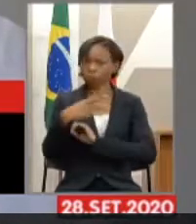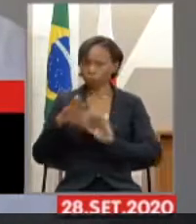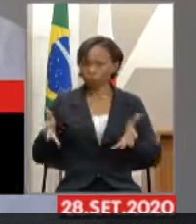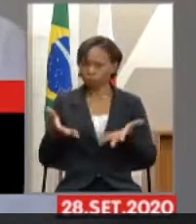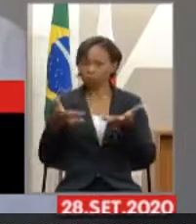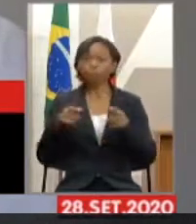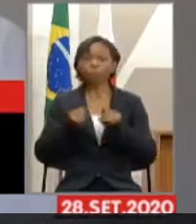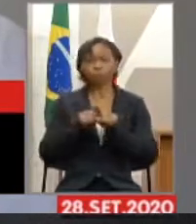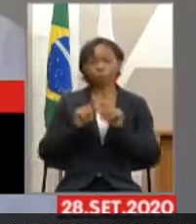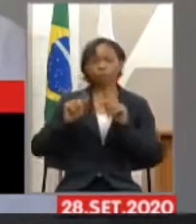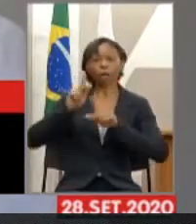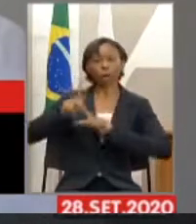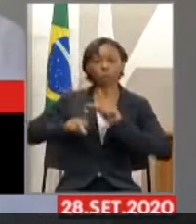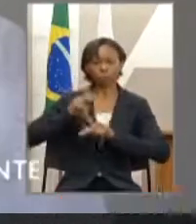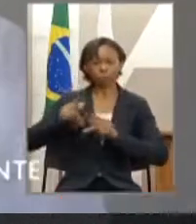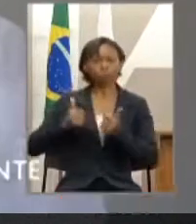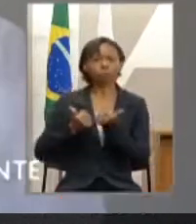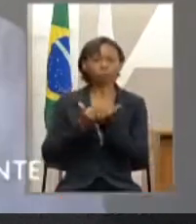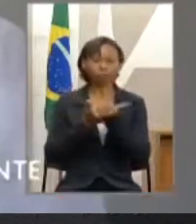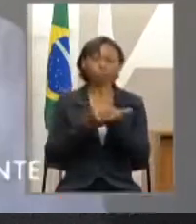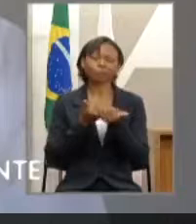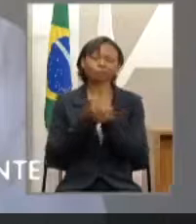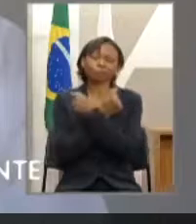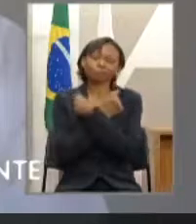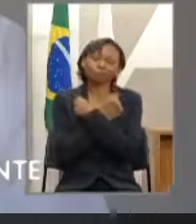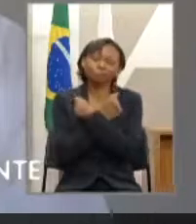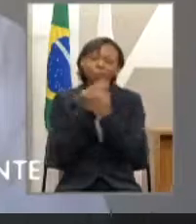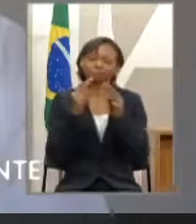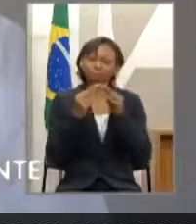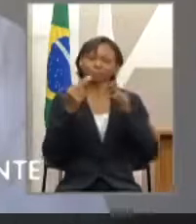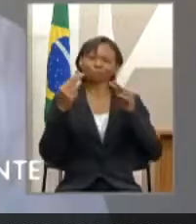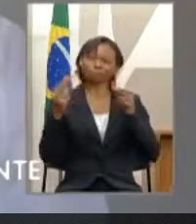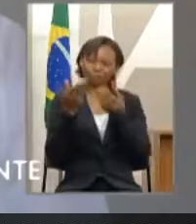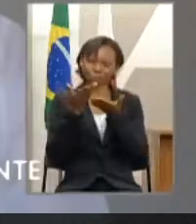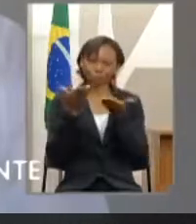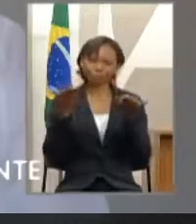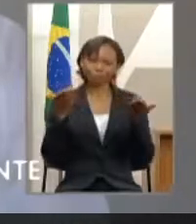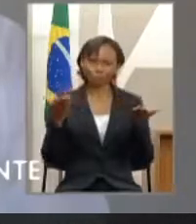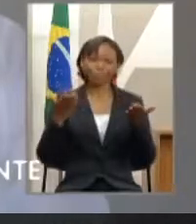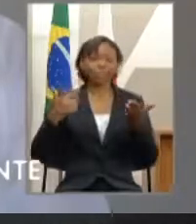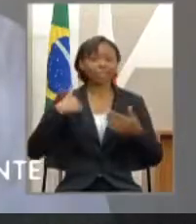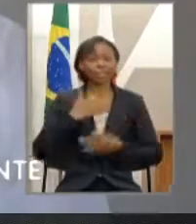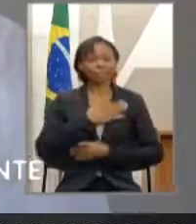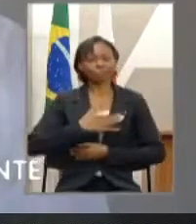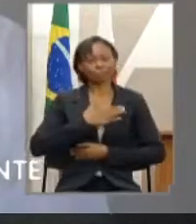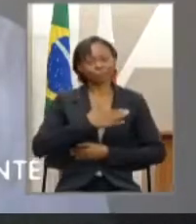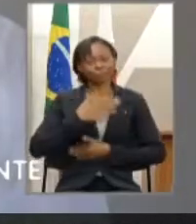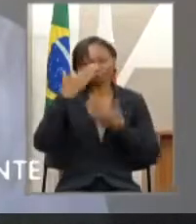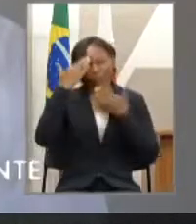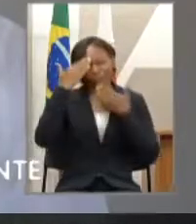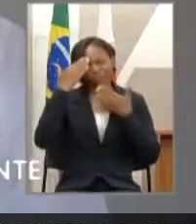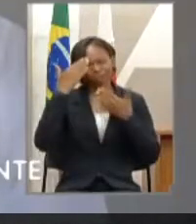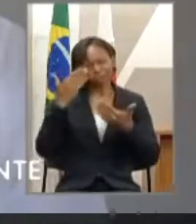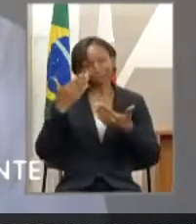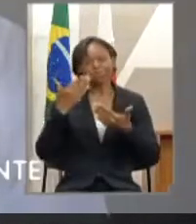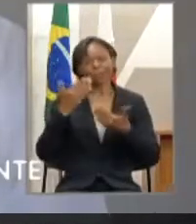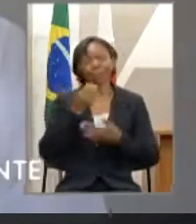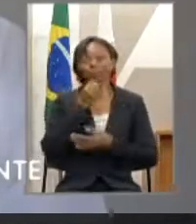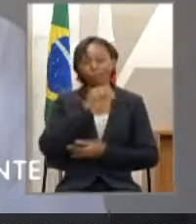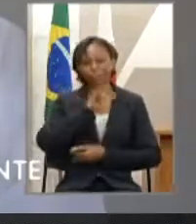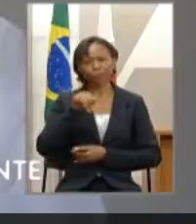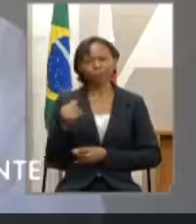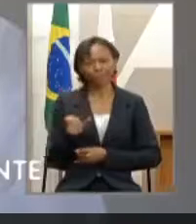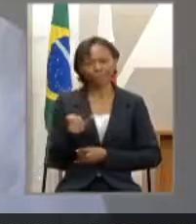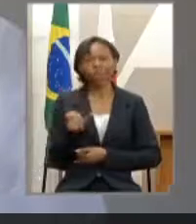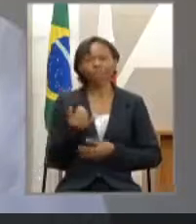nossa colaboração. O meu abraço virtual, a minha alegria e gratidão por esse espaço para as